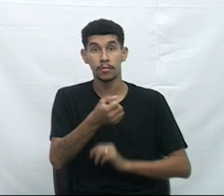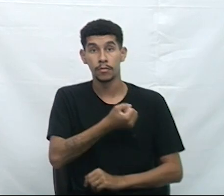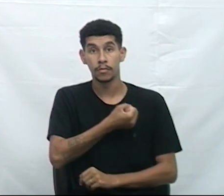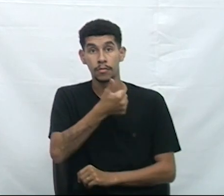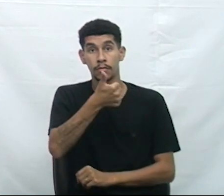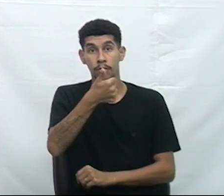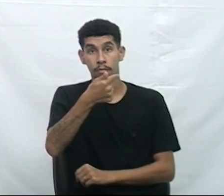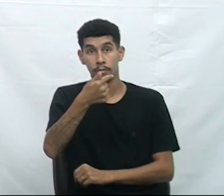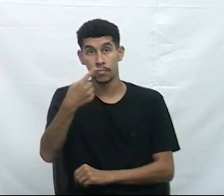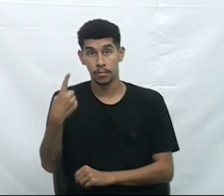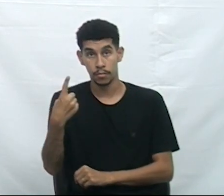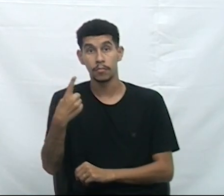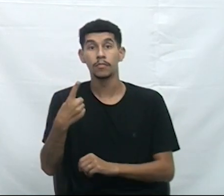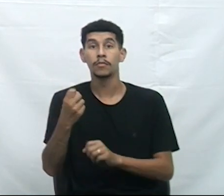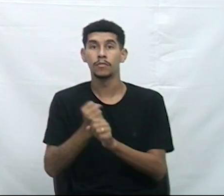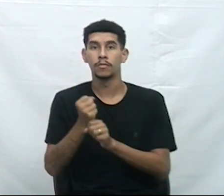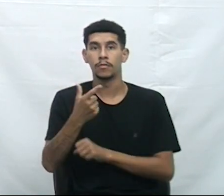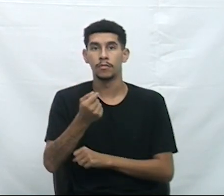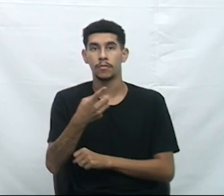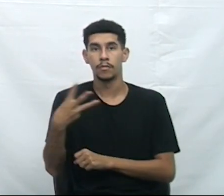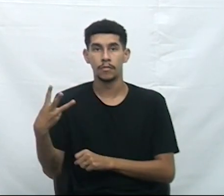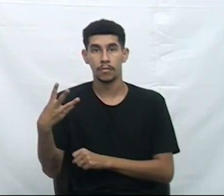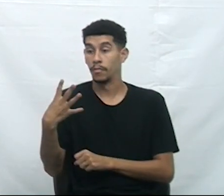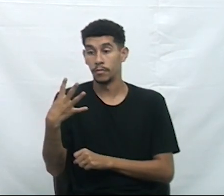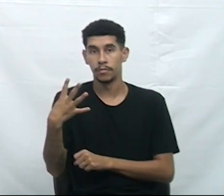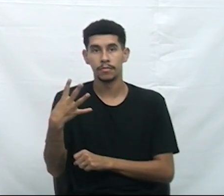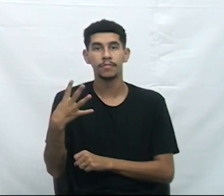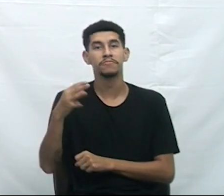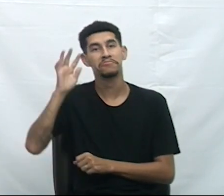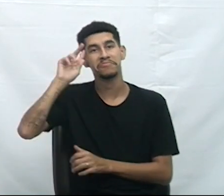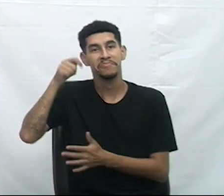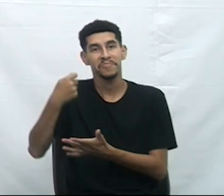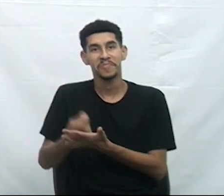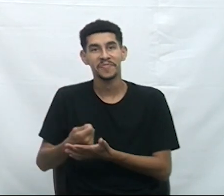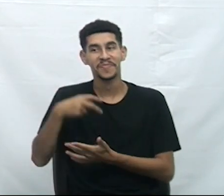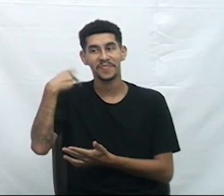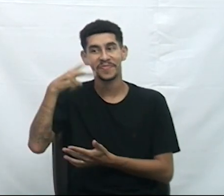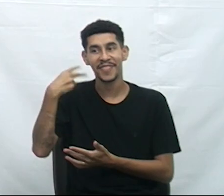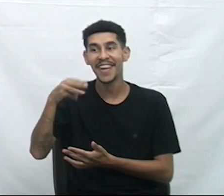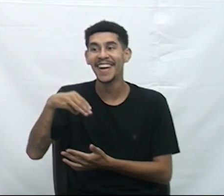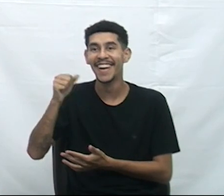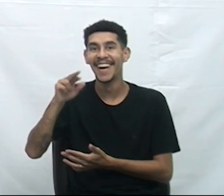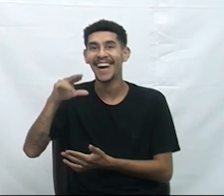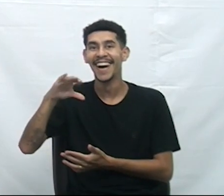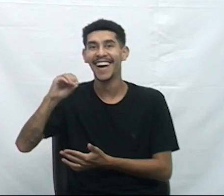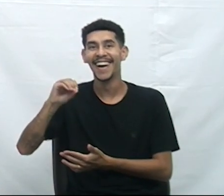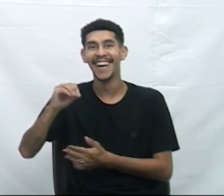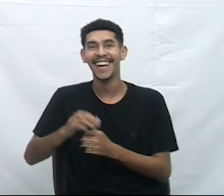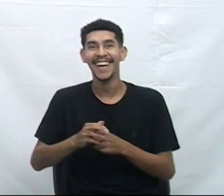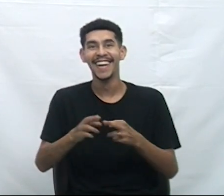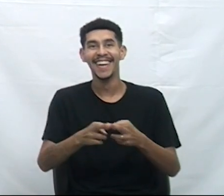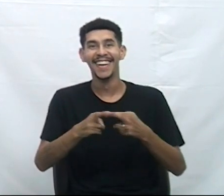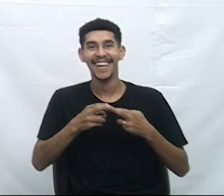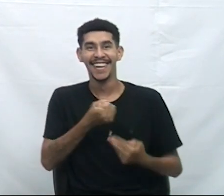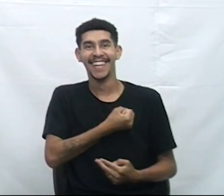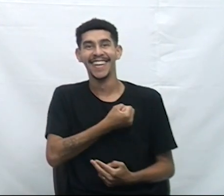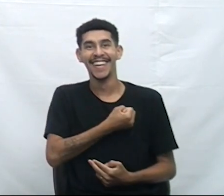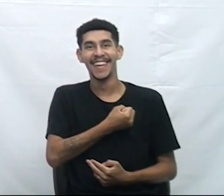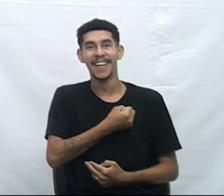171, de 2024, de autoria do vereador Márcio Darós da Luz. Requerimentos números